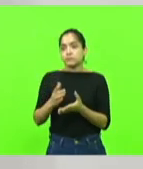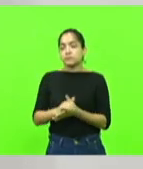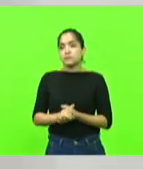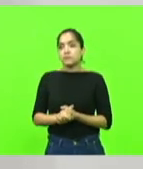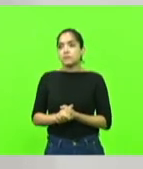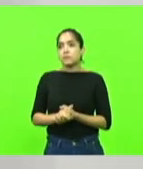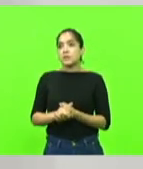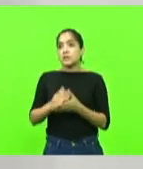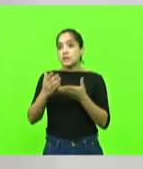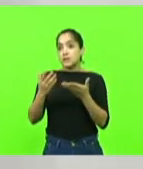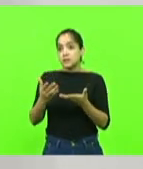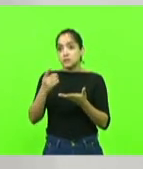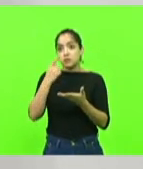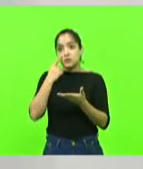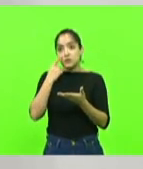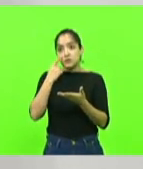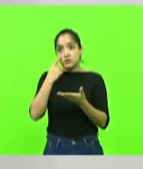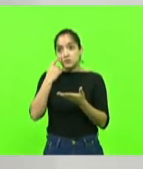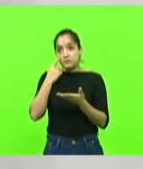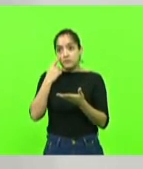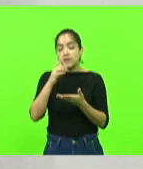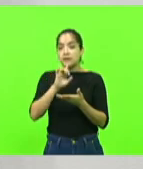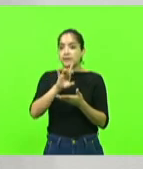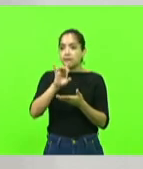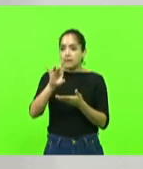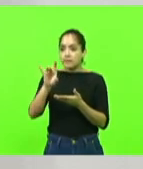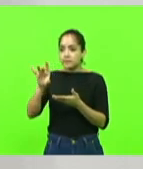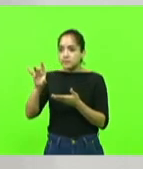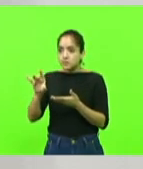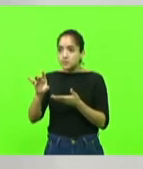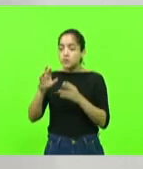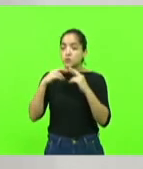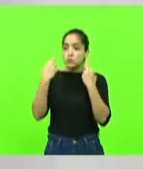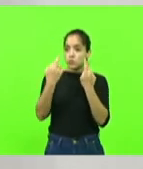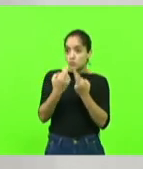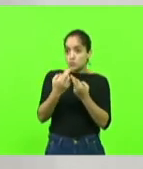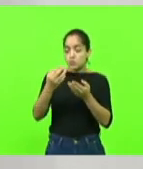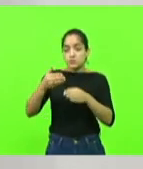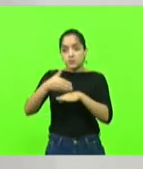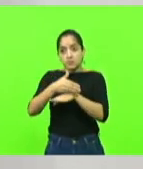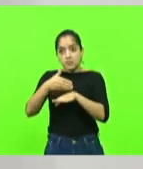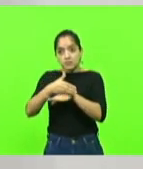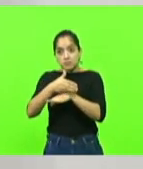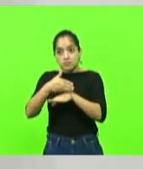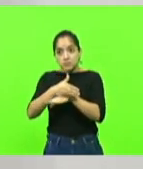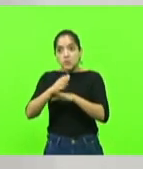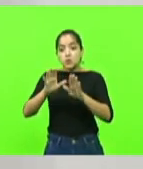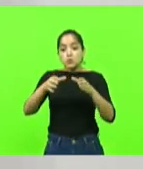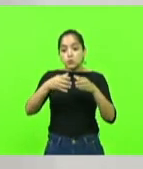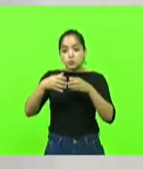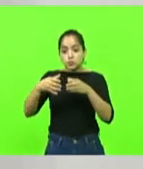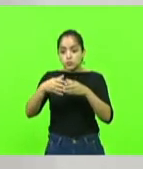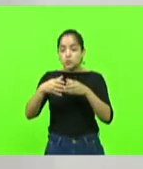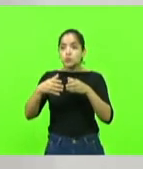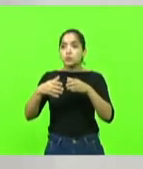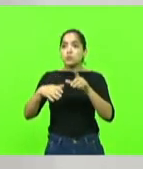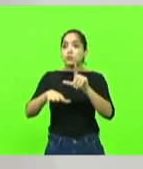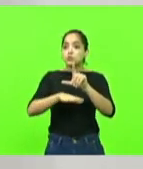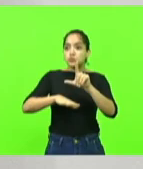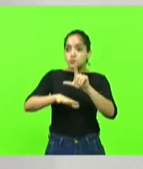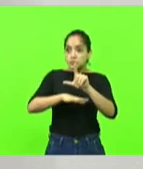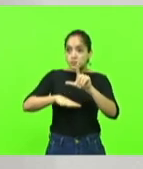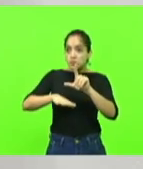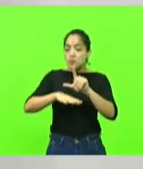E isso a gente vê em cada uma das reuniões que nós participamos com os grupos empresariais, os grupos de lojistas, com todos os